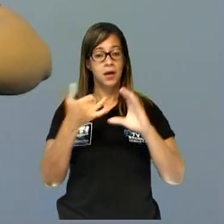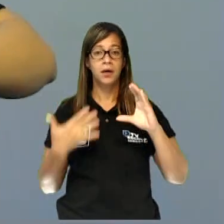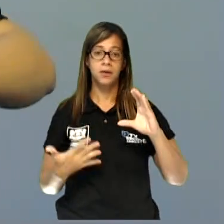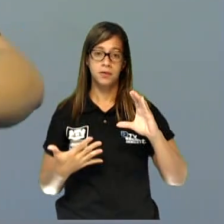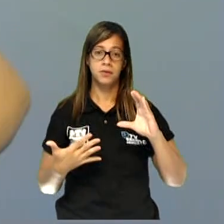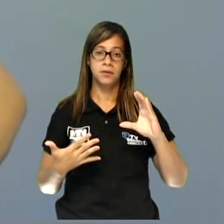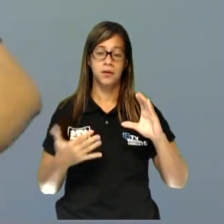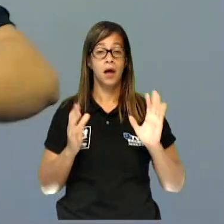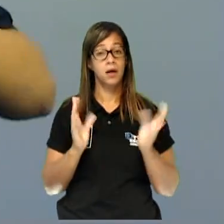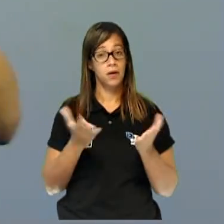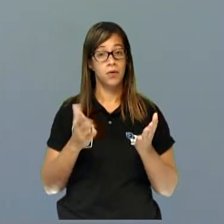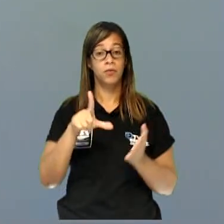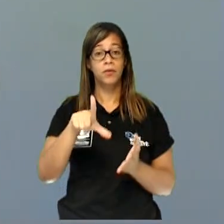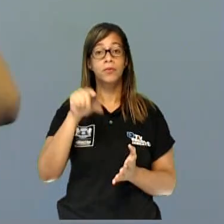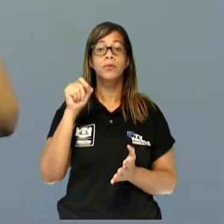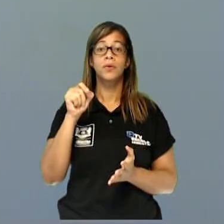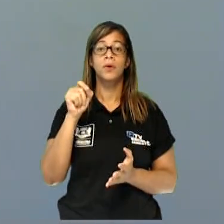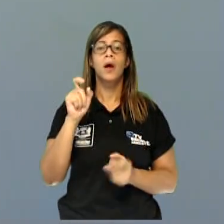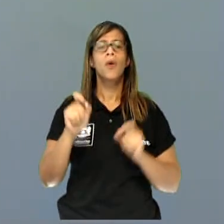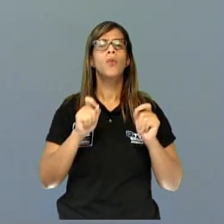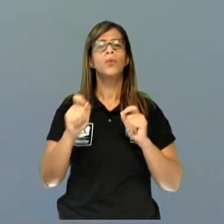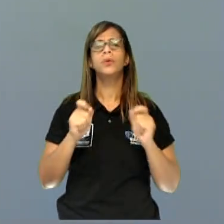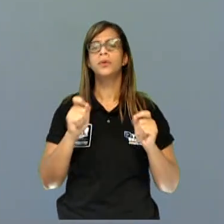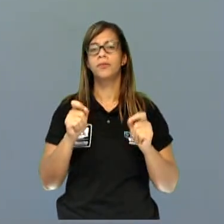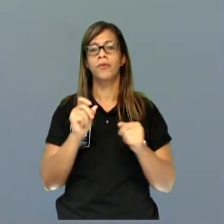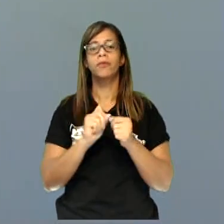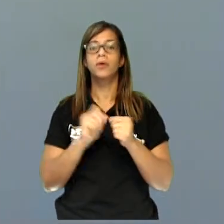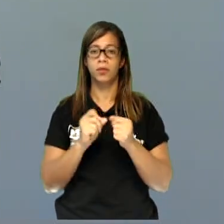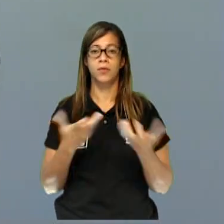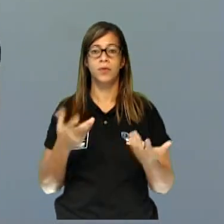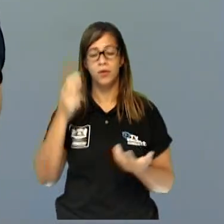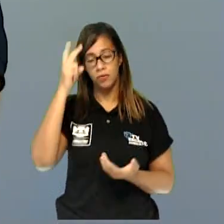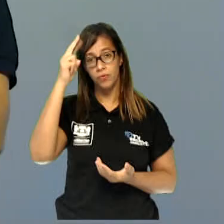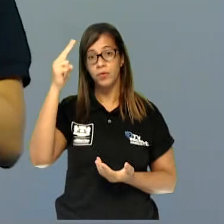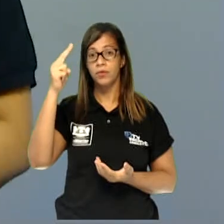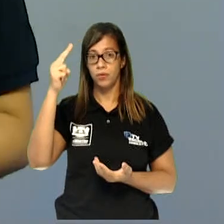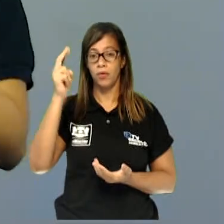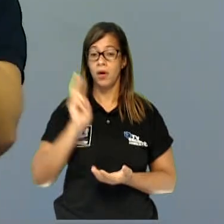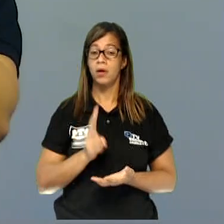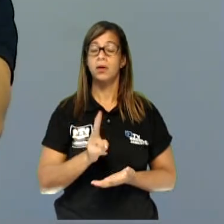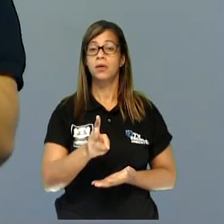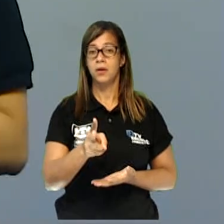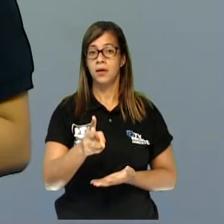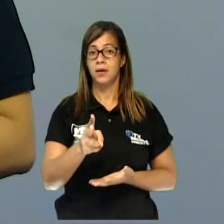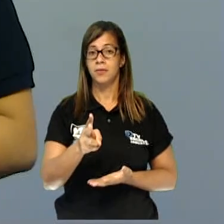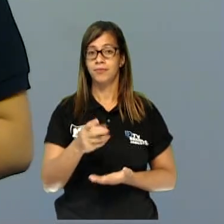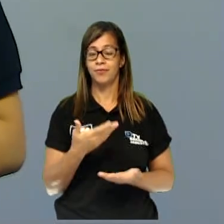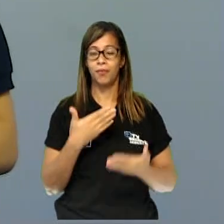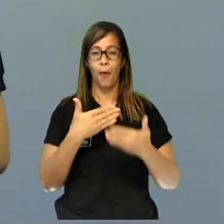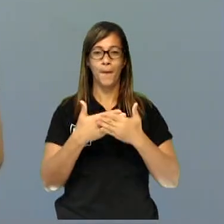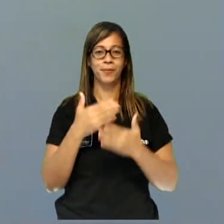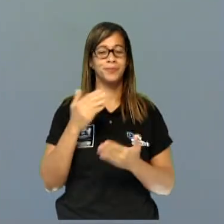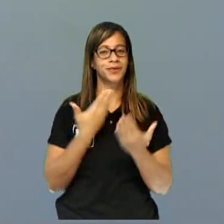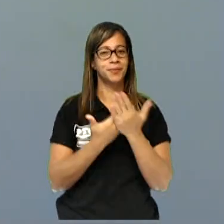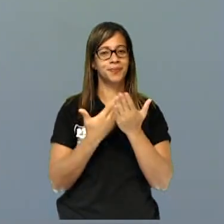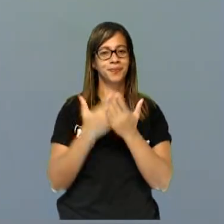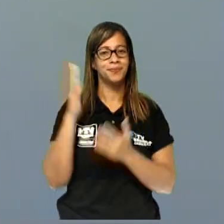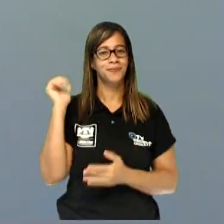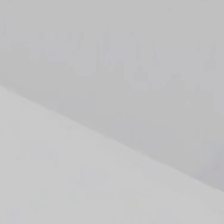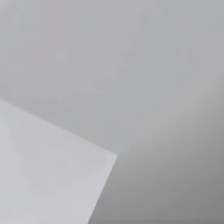vai fazer com que a sua história ande, vá para frente, ela funcione. Diga isso aí e até a próxima aula. Tchau!